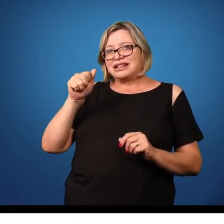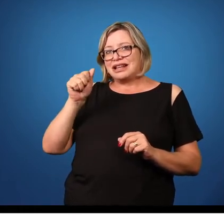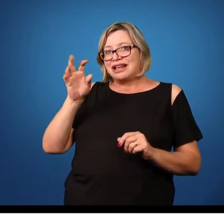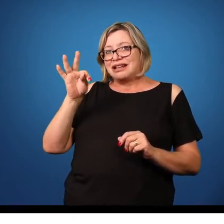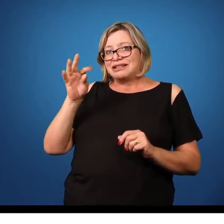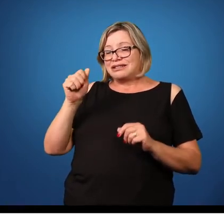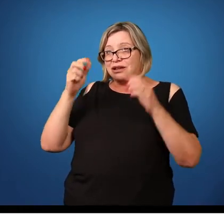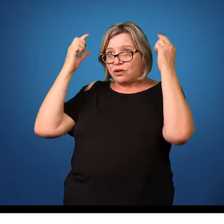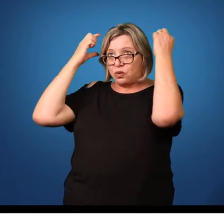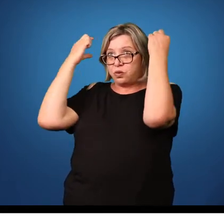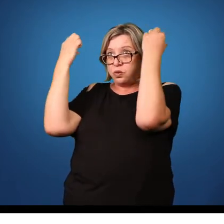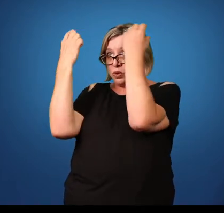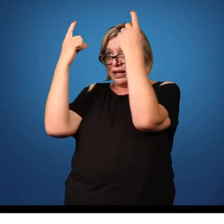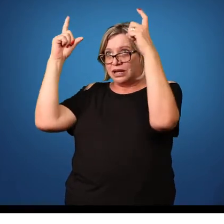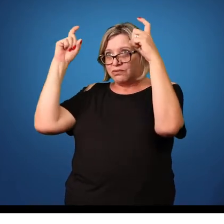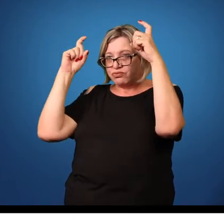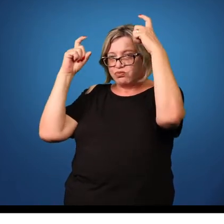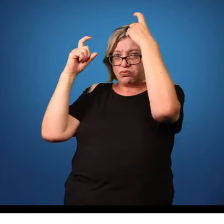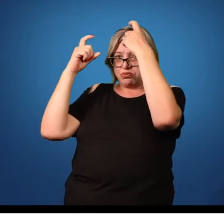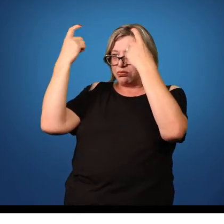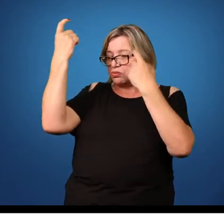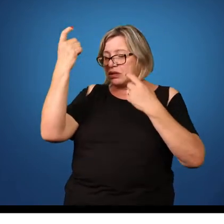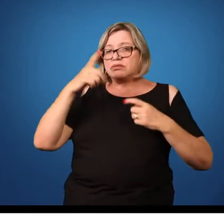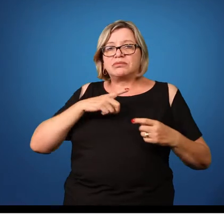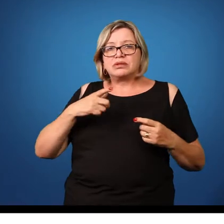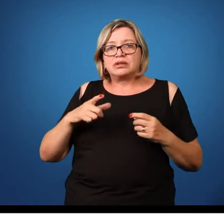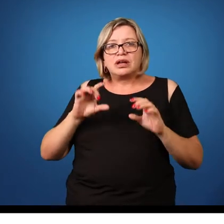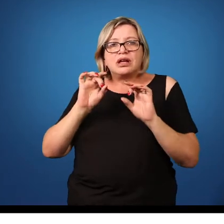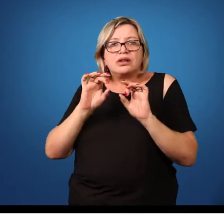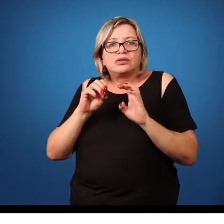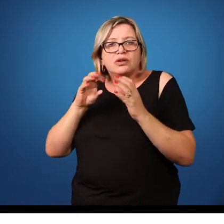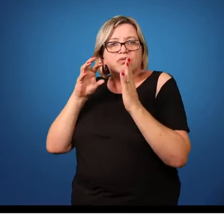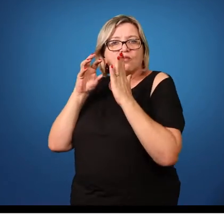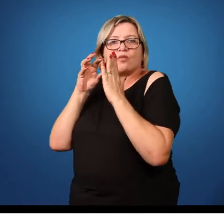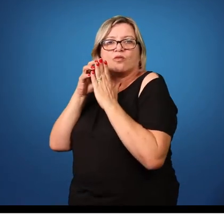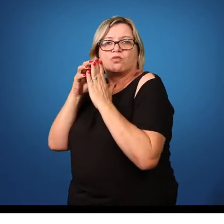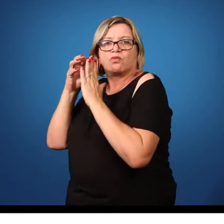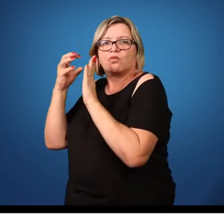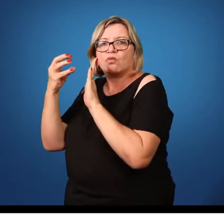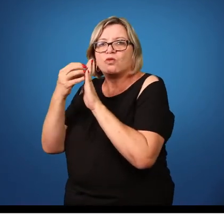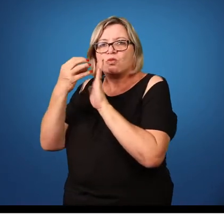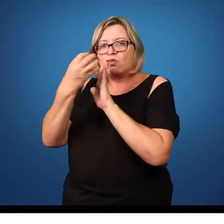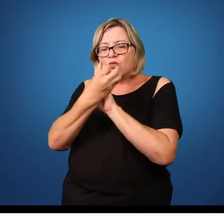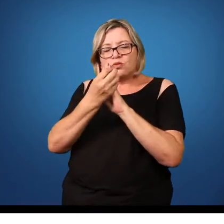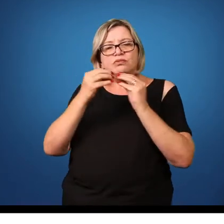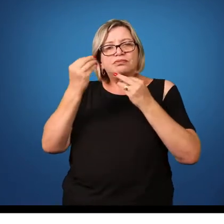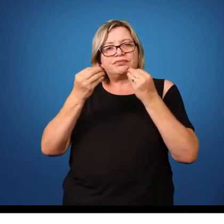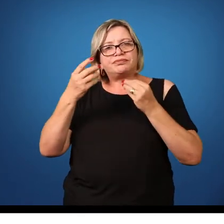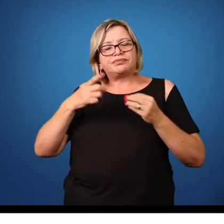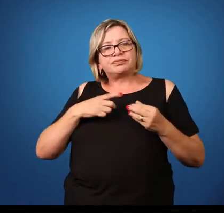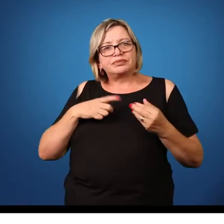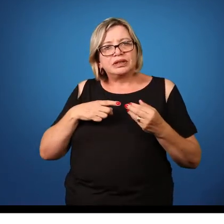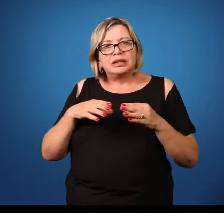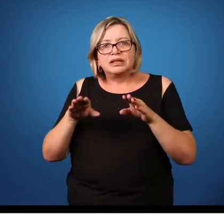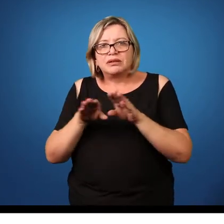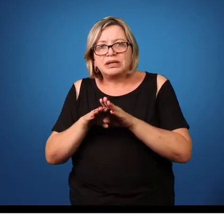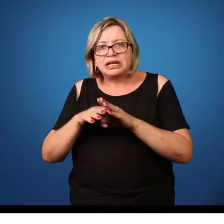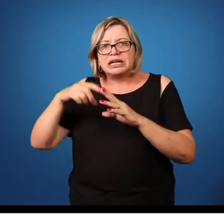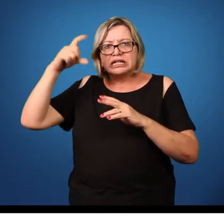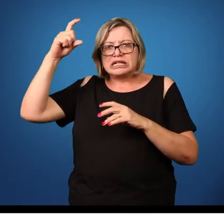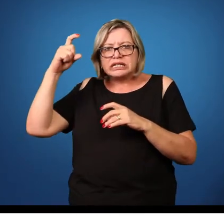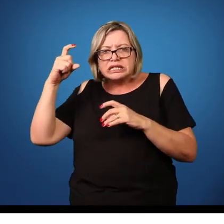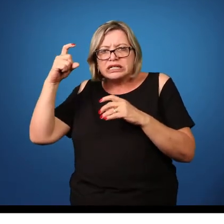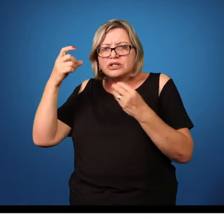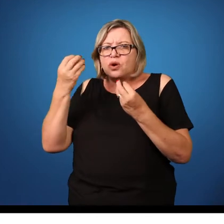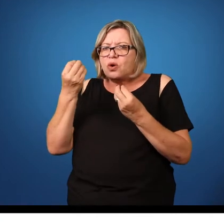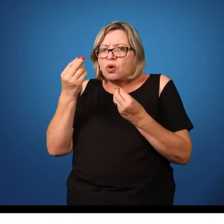essa coroa de ganchos, ela apresenta apenas um grupo de ventosas e tanto os ganchos quanto as